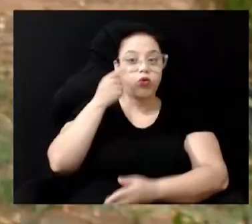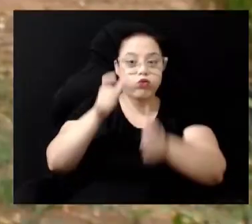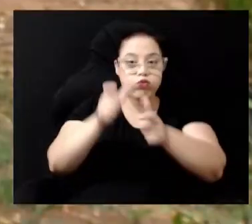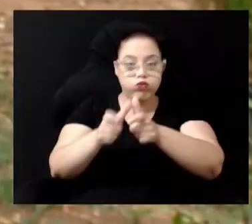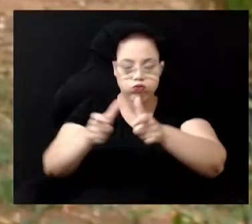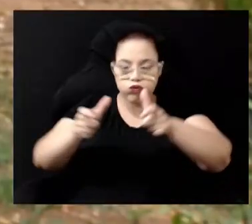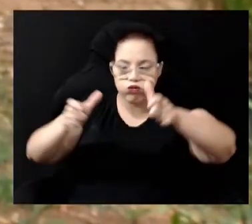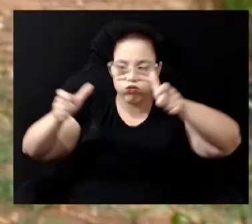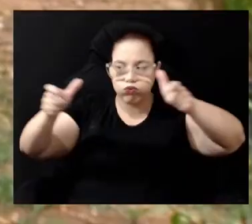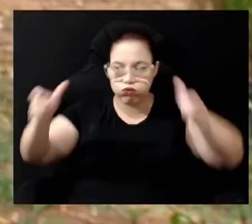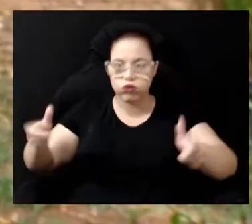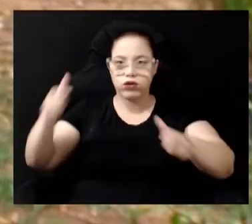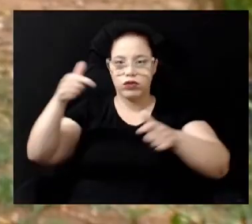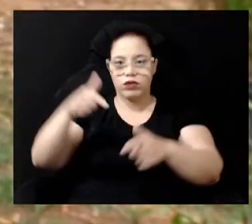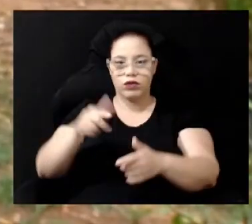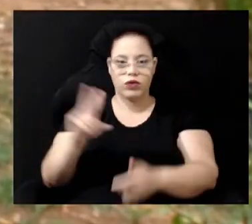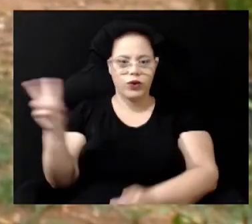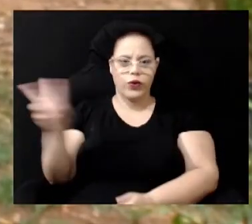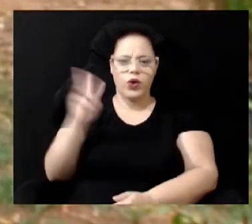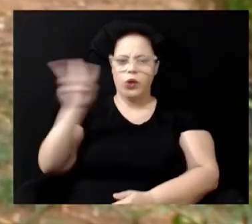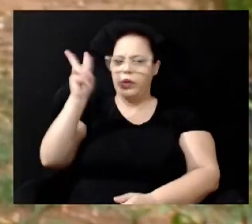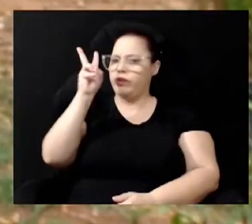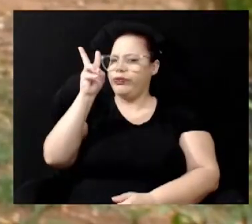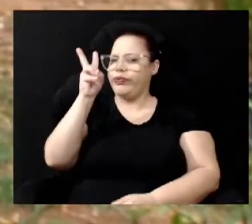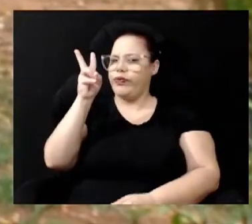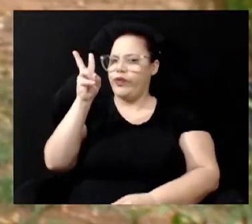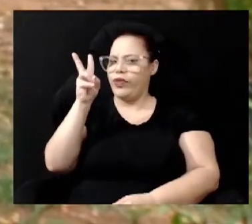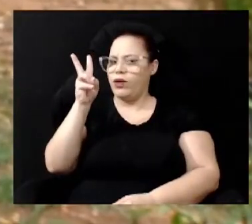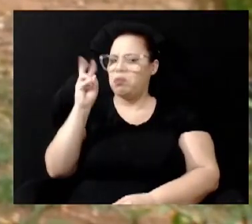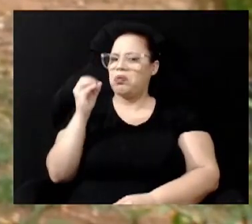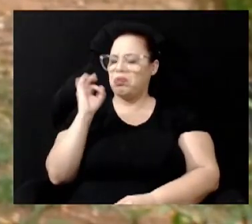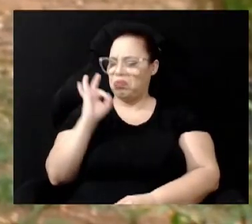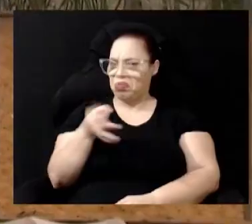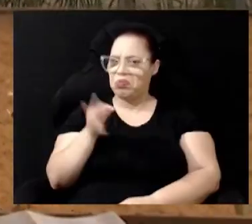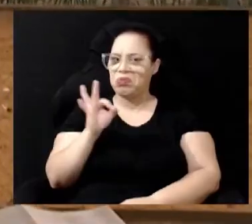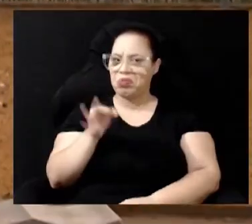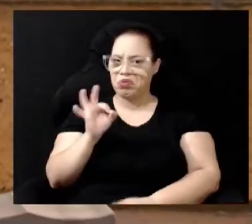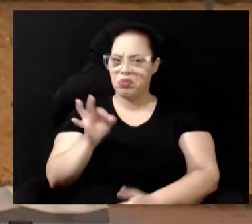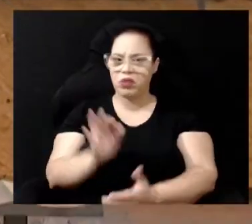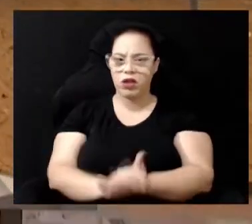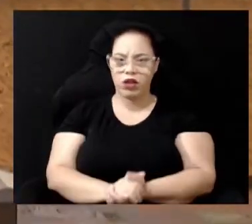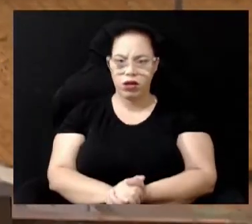hoje Valorizou muito Pegou muito valor Bastante